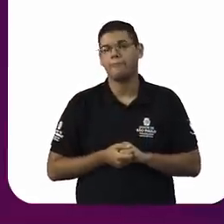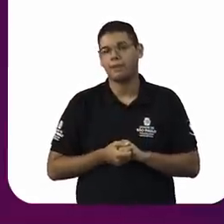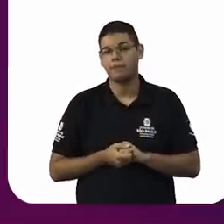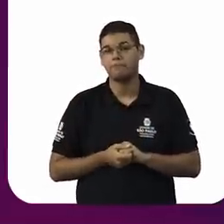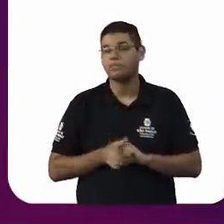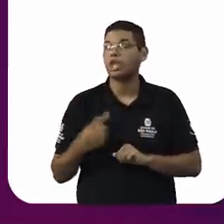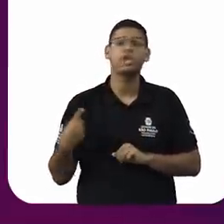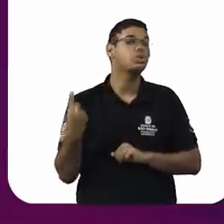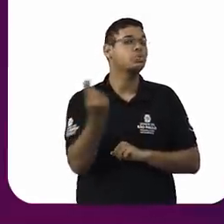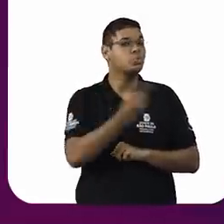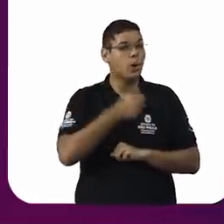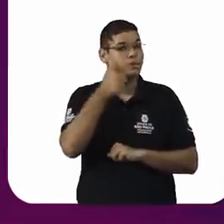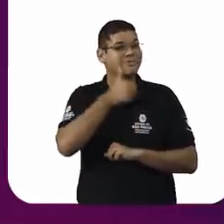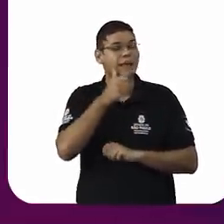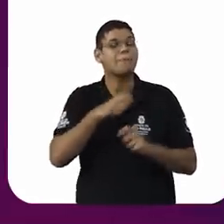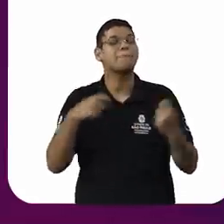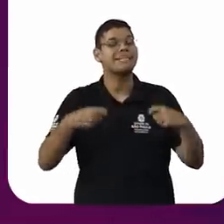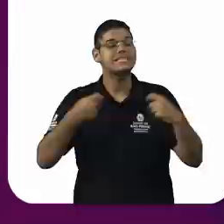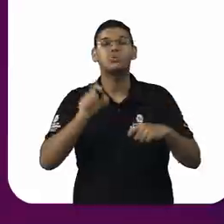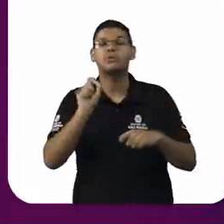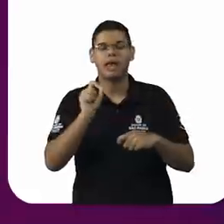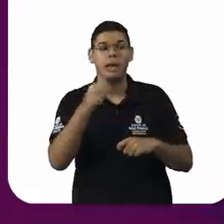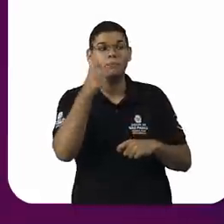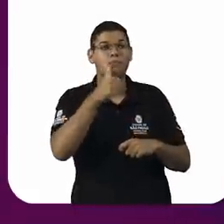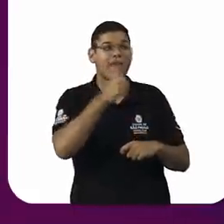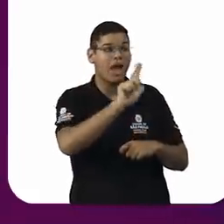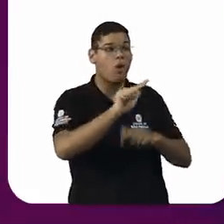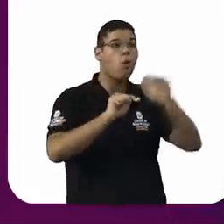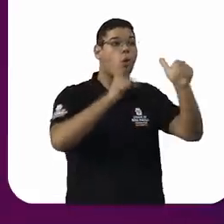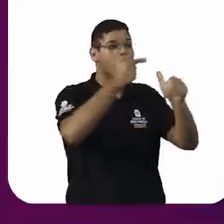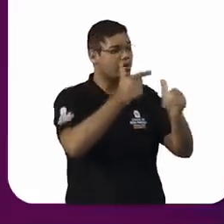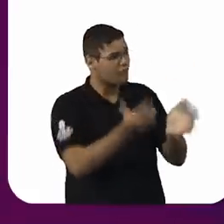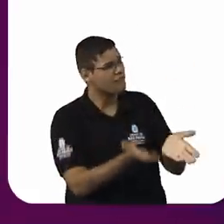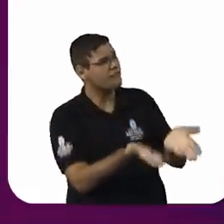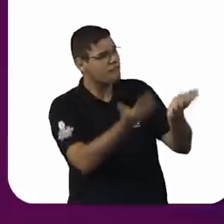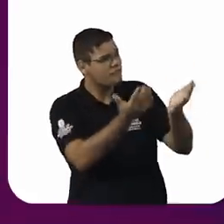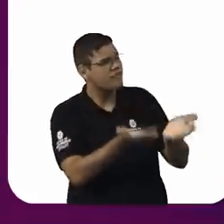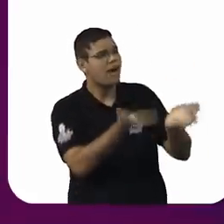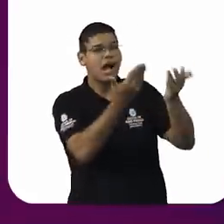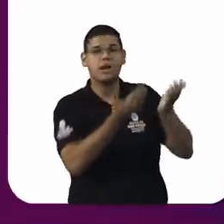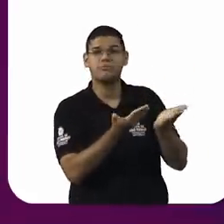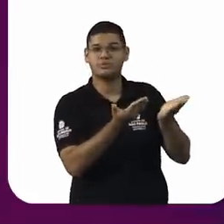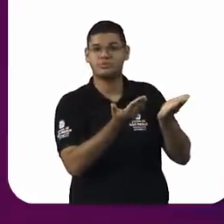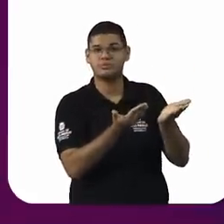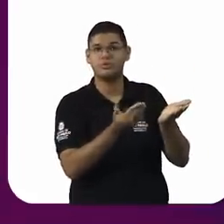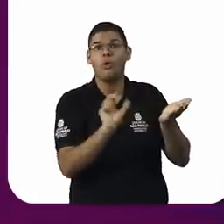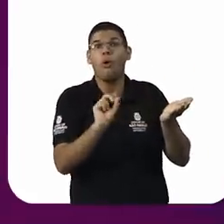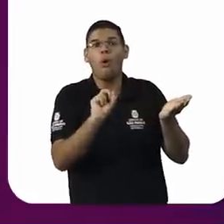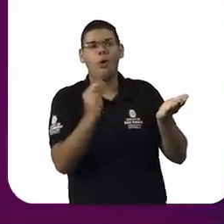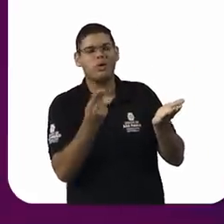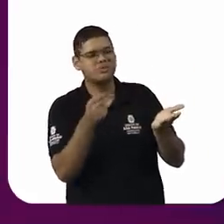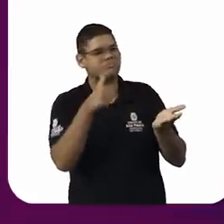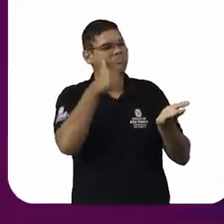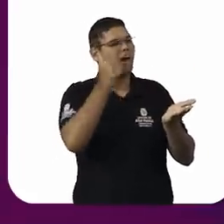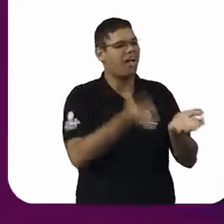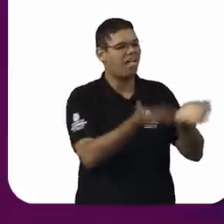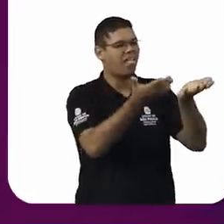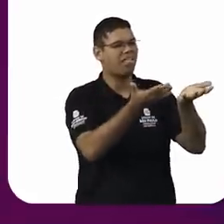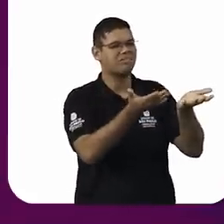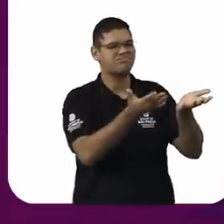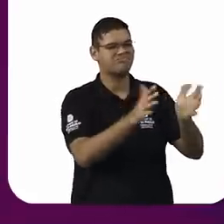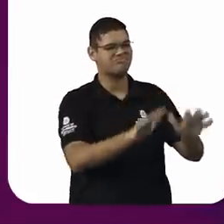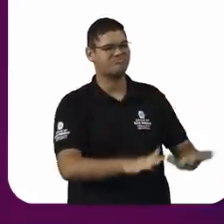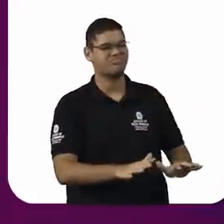a presença das mulheres nesses espaços, ou nós estamos condenando a sociedade brasileira a se manter estagnada e subdesenvolvida.